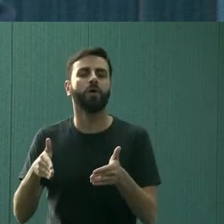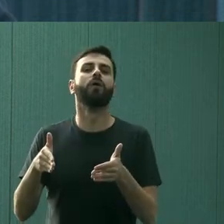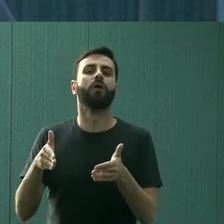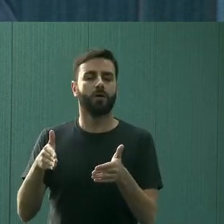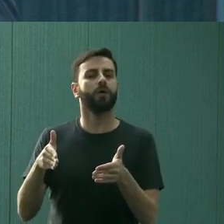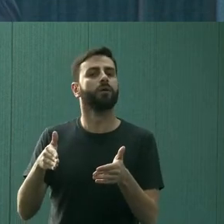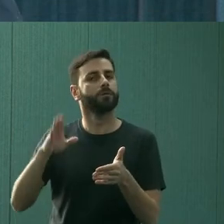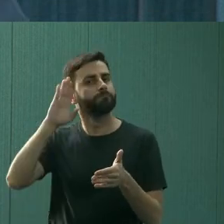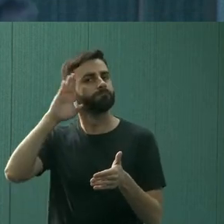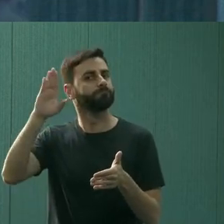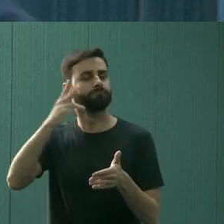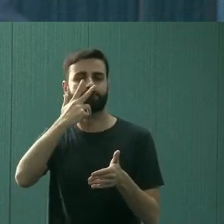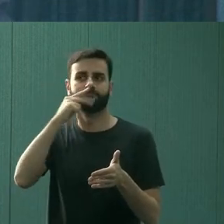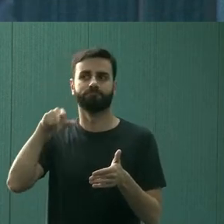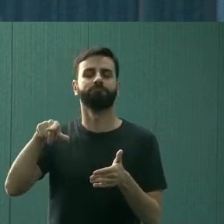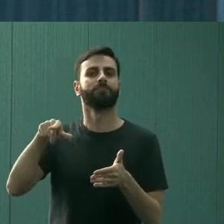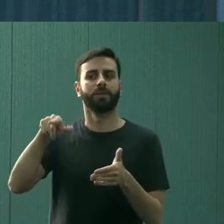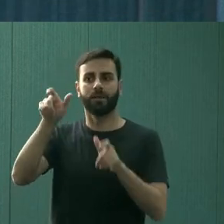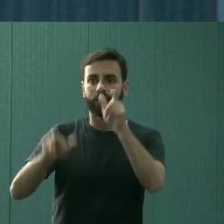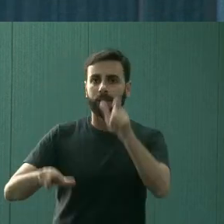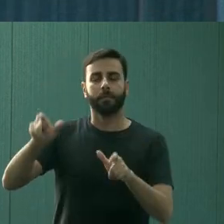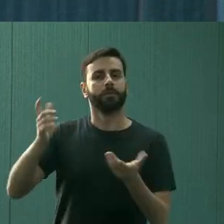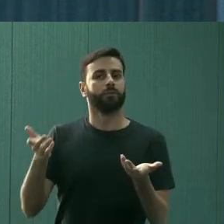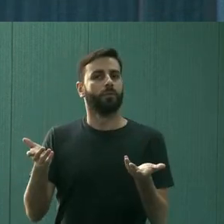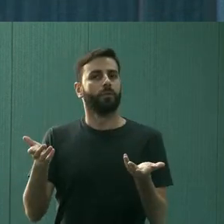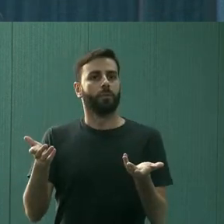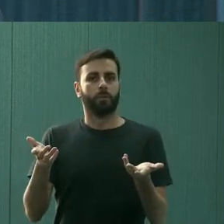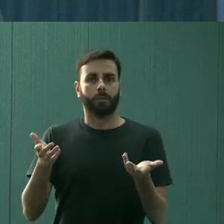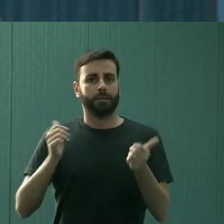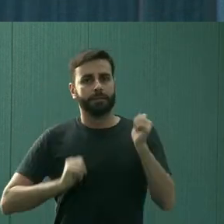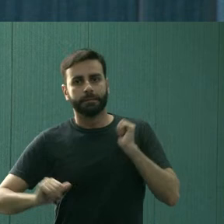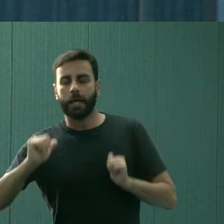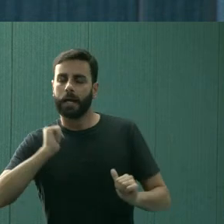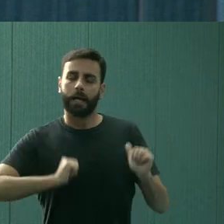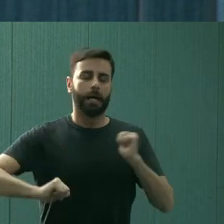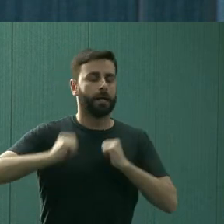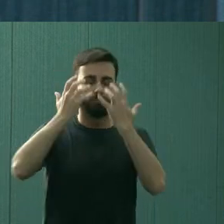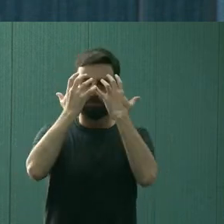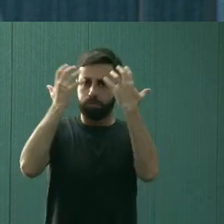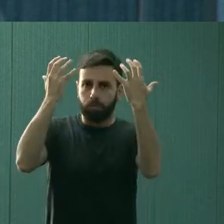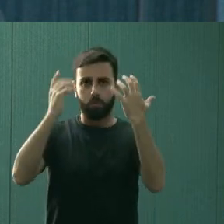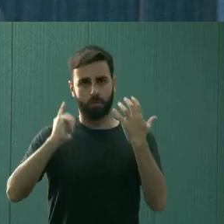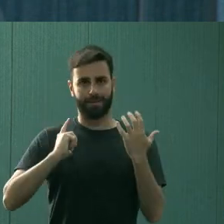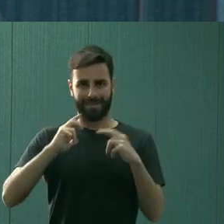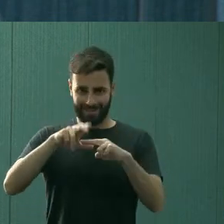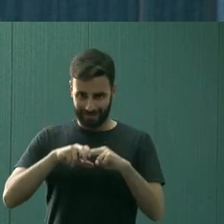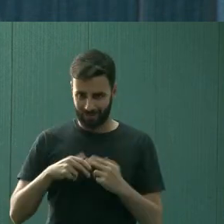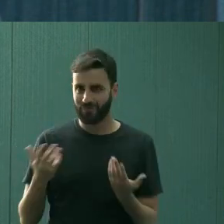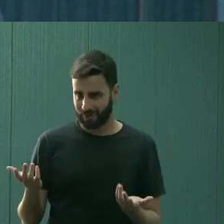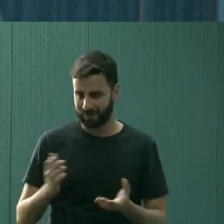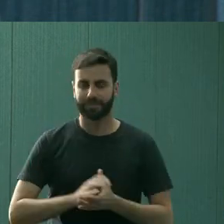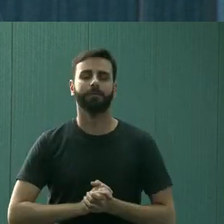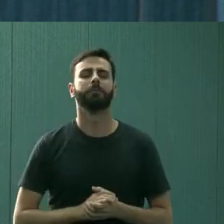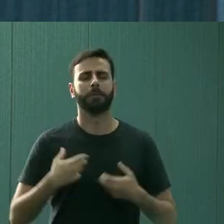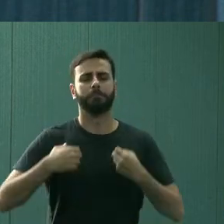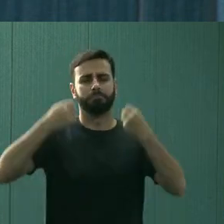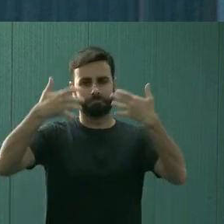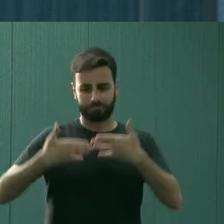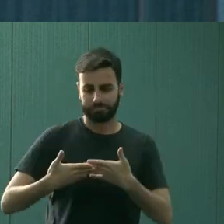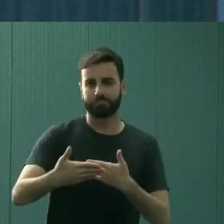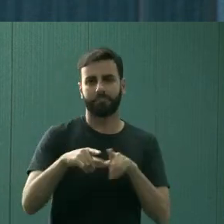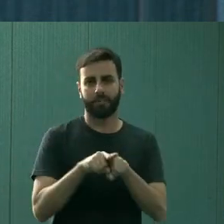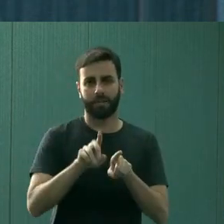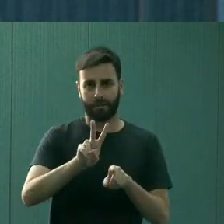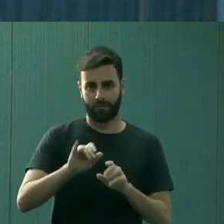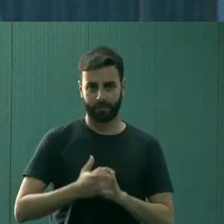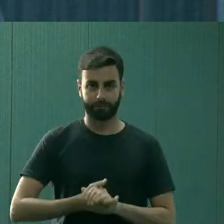tema, que é talvez o tema que mais leva pessoas à divisão psicossocial, que é a ansiedade. Eu vou falar um pouco disso